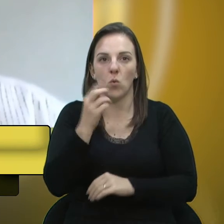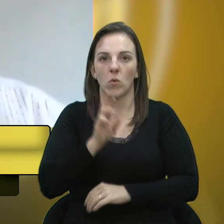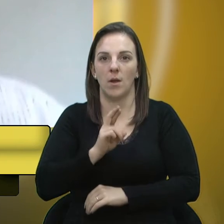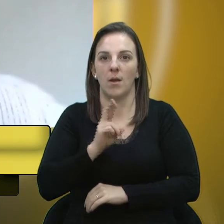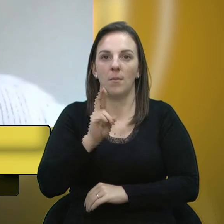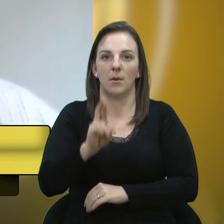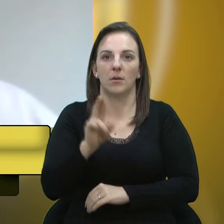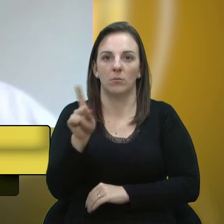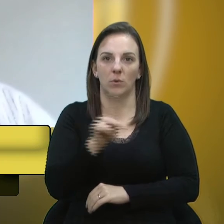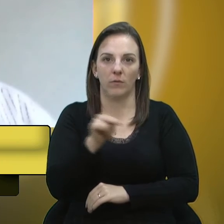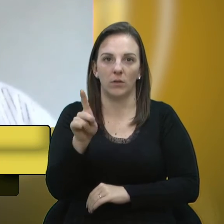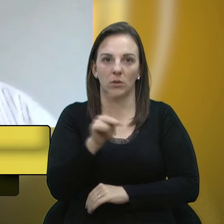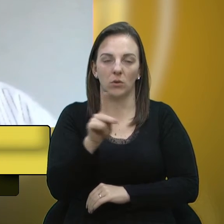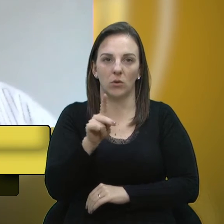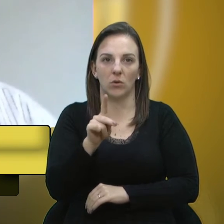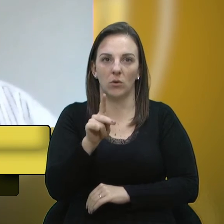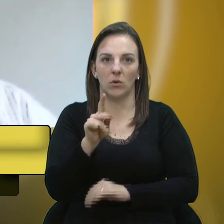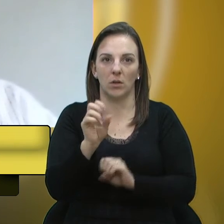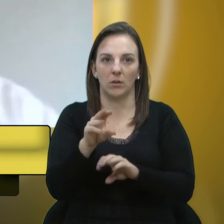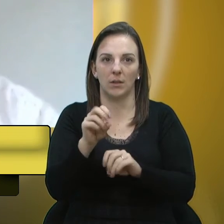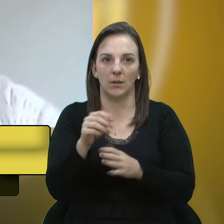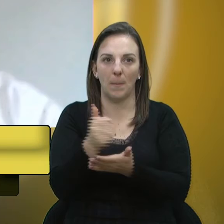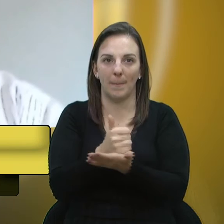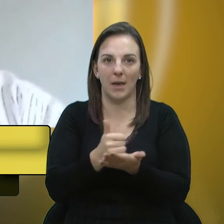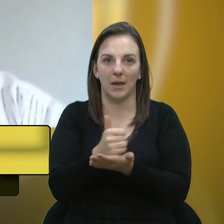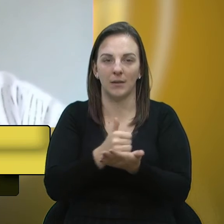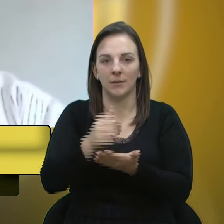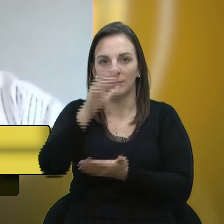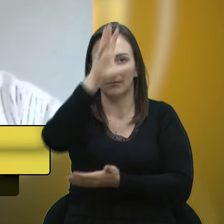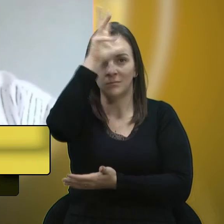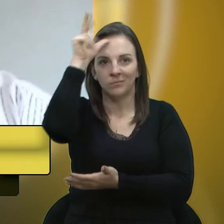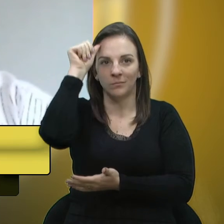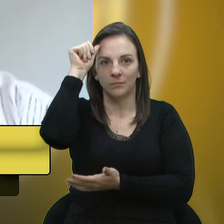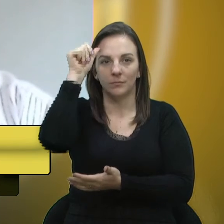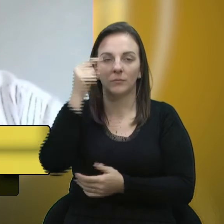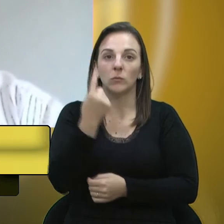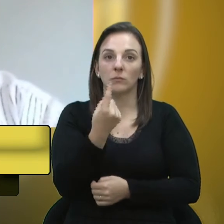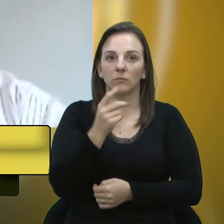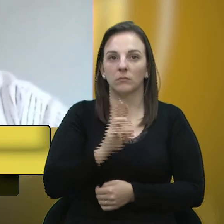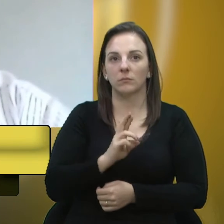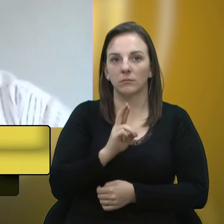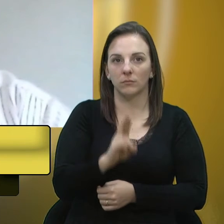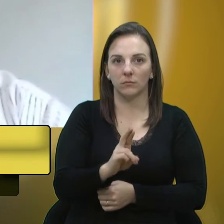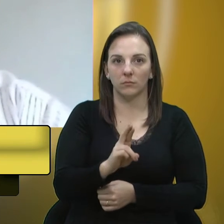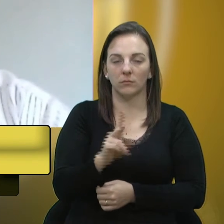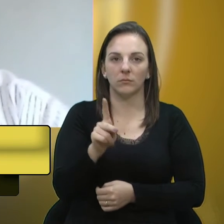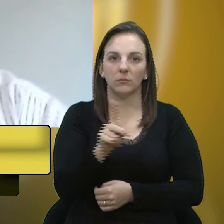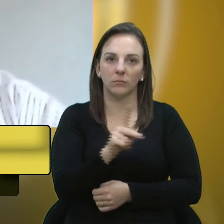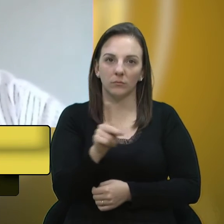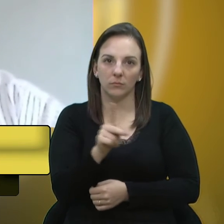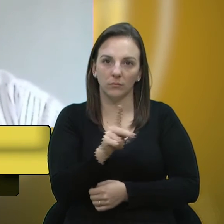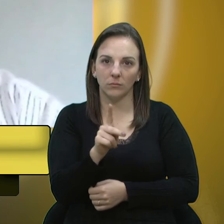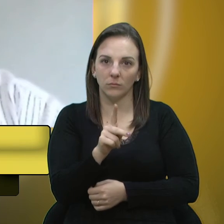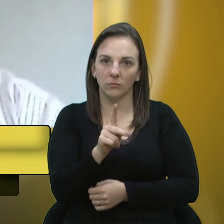professores da educação básica pública, só que se alterasse para um representante dos professores